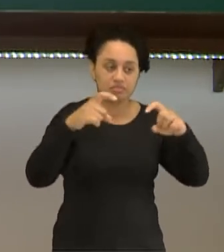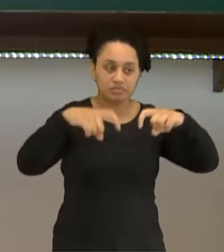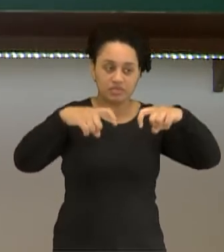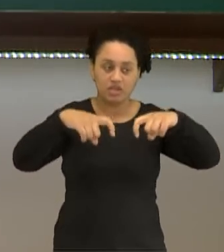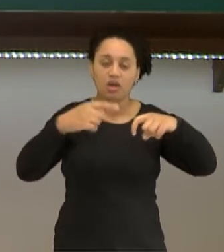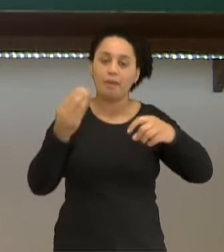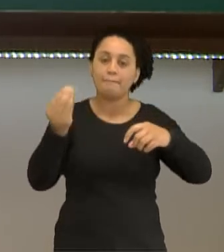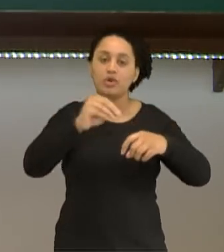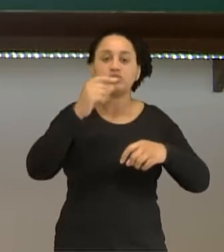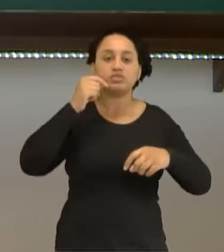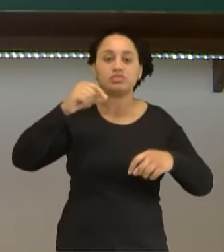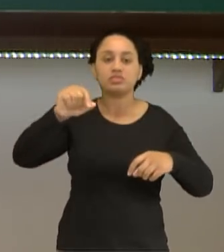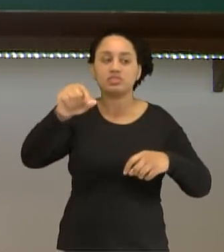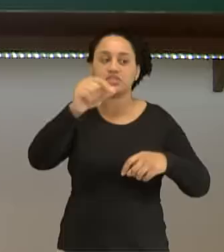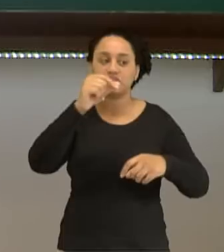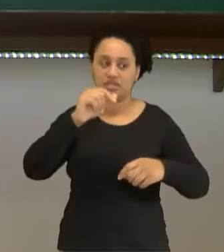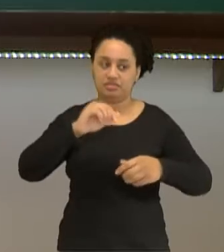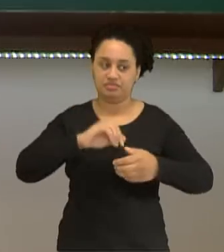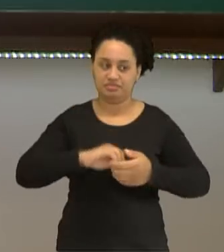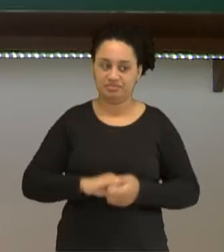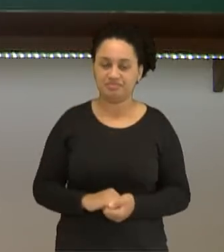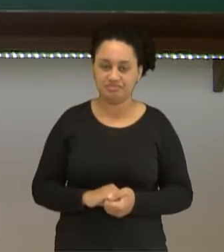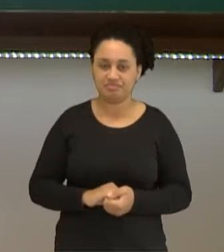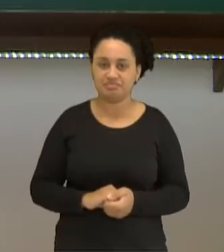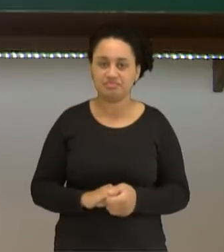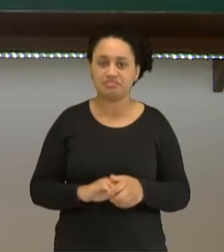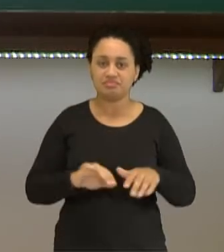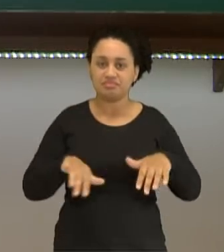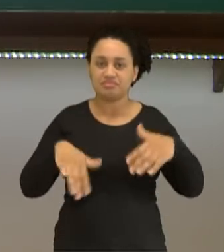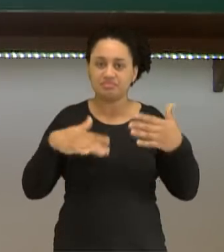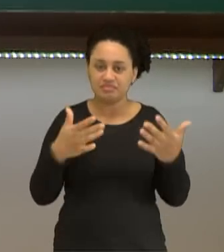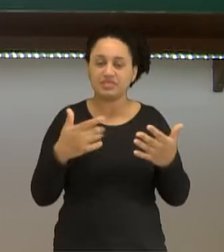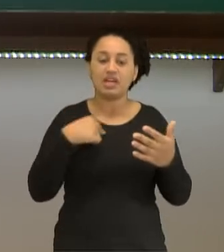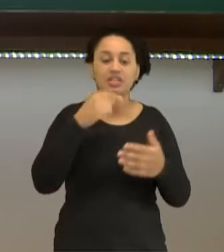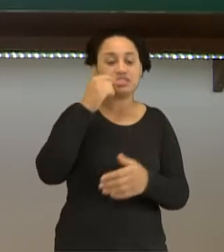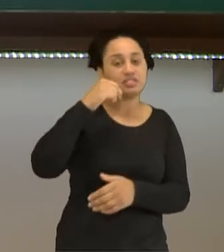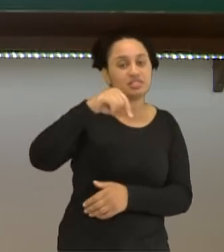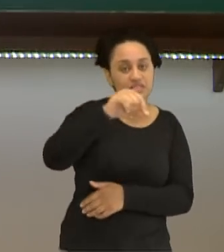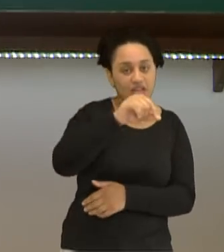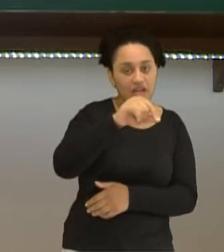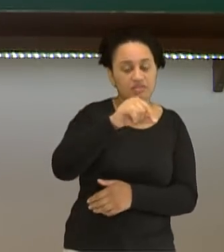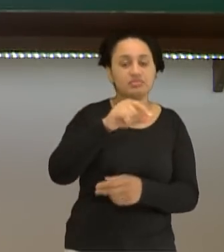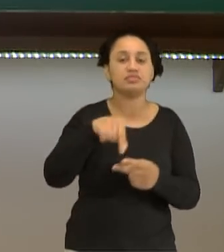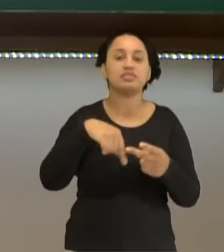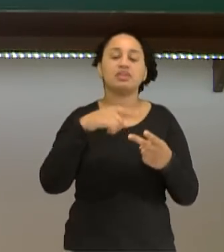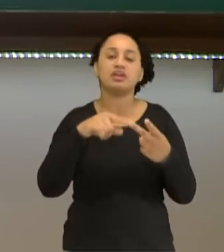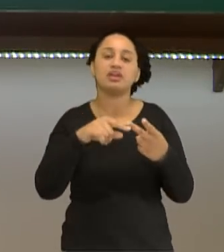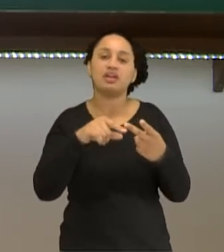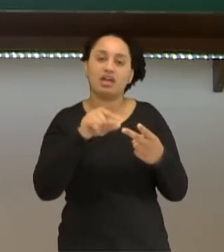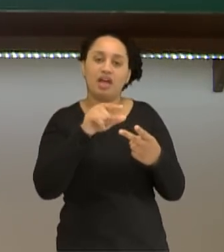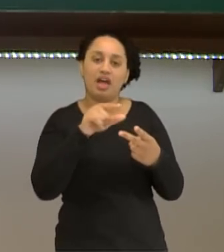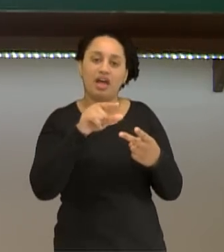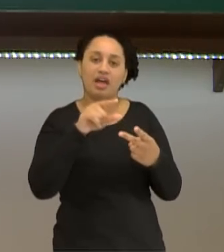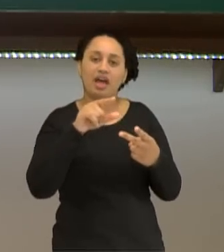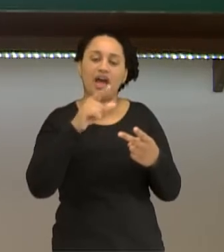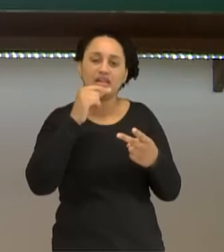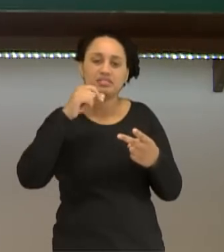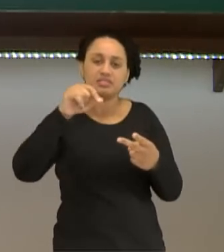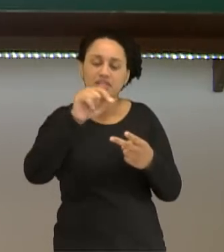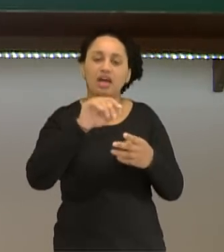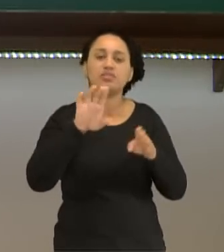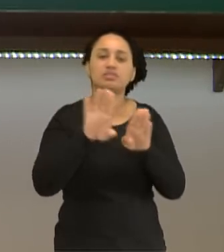partir desse eletrólito. Sal, cloreto de sódio, iodado